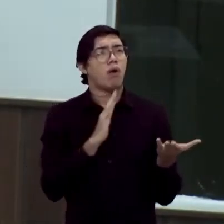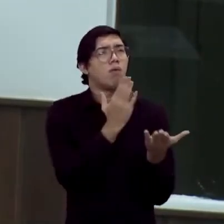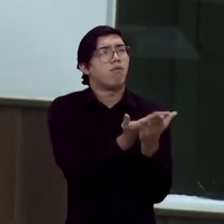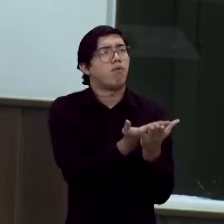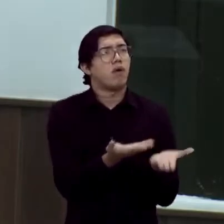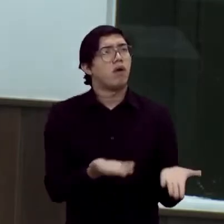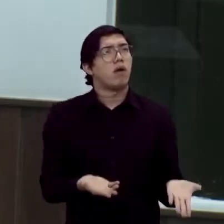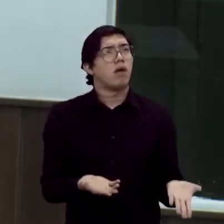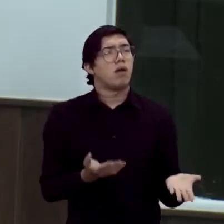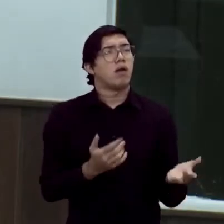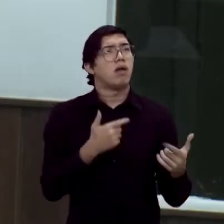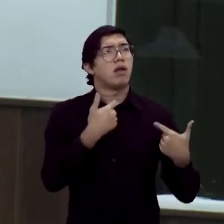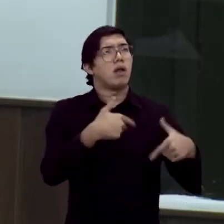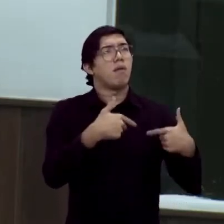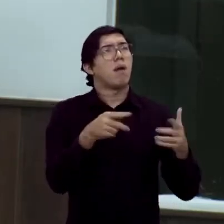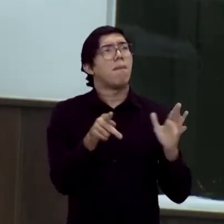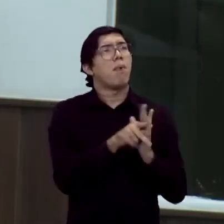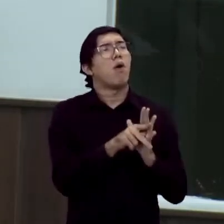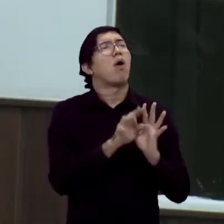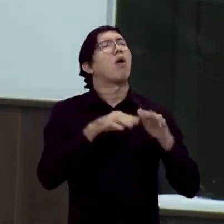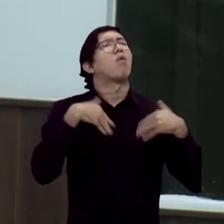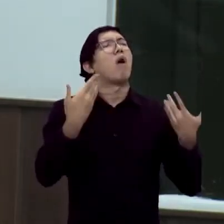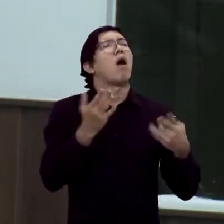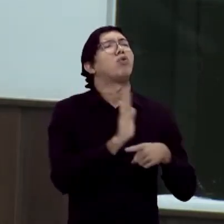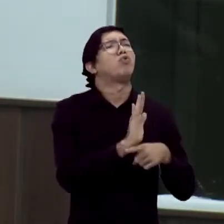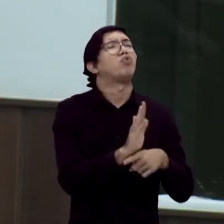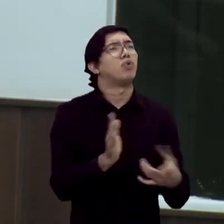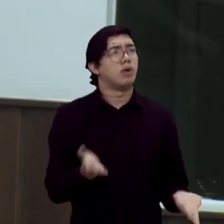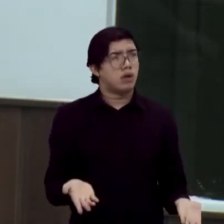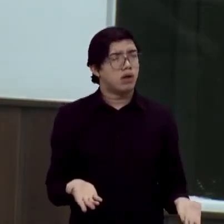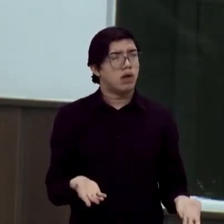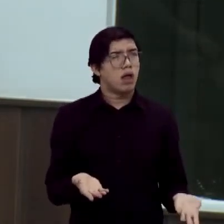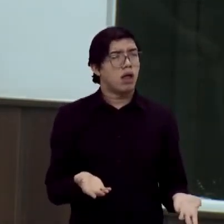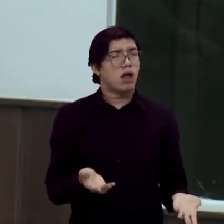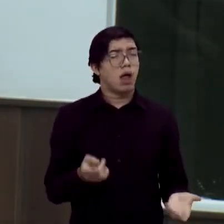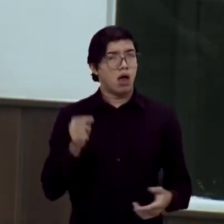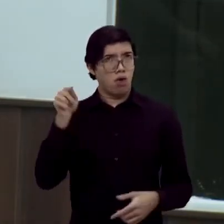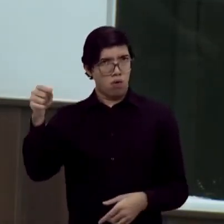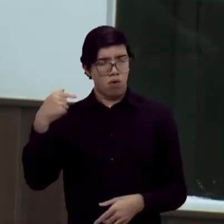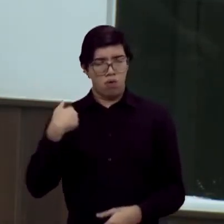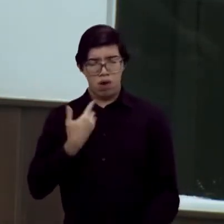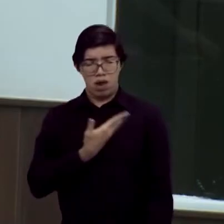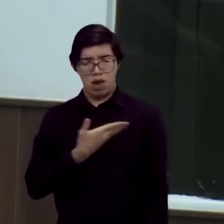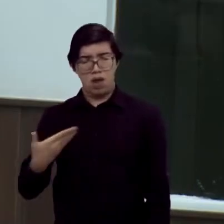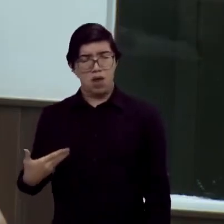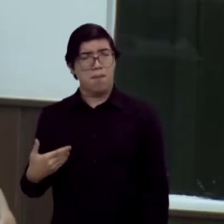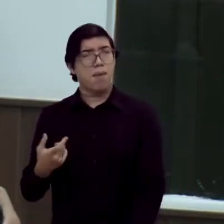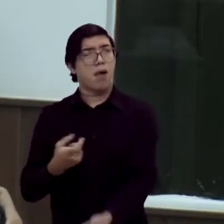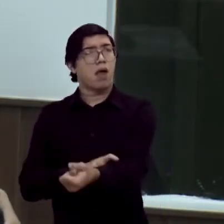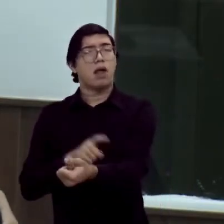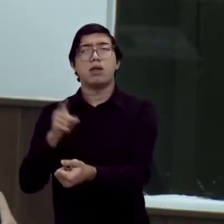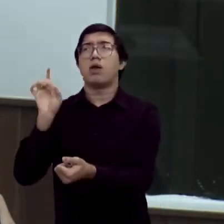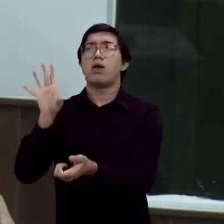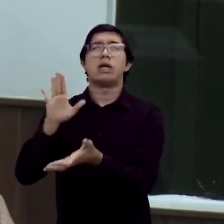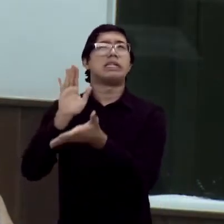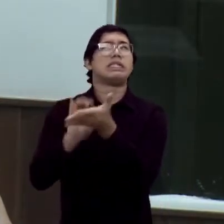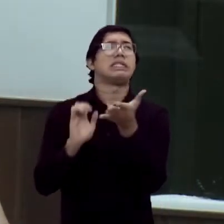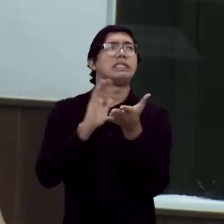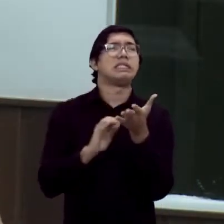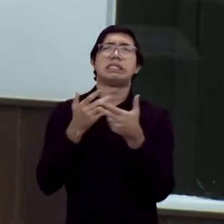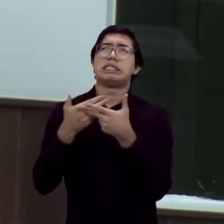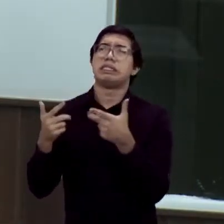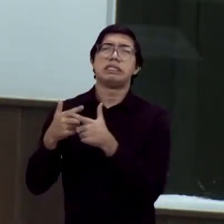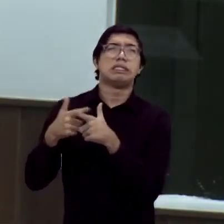O Elmano só está fazendo corte em relação aos repassos do governo do Estado para com o município de Fortaleza. E desde quando o o PDT está